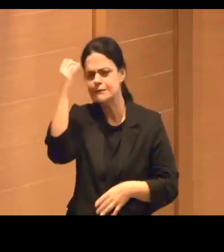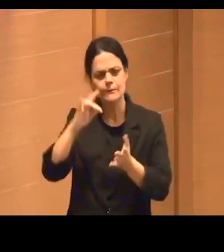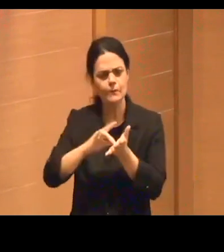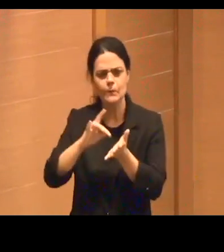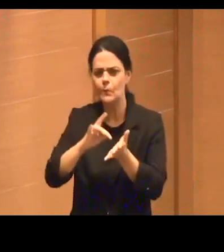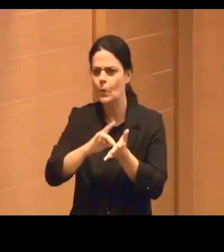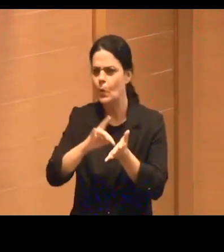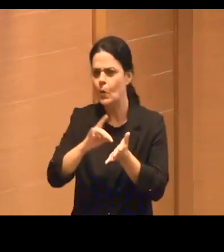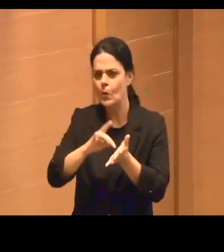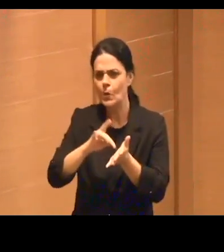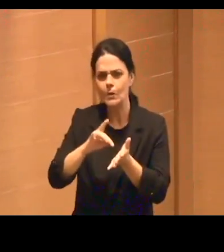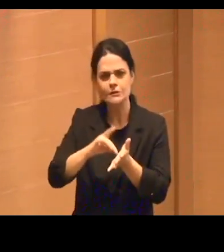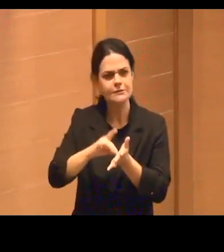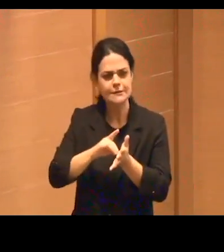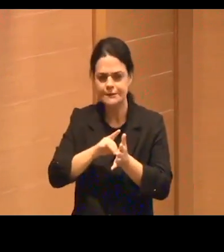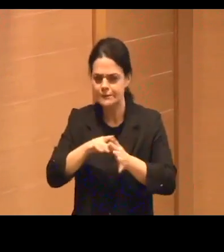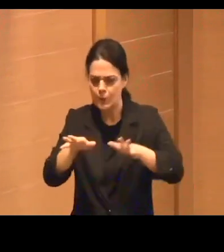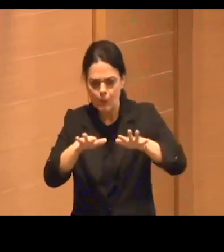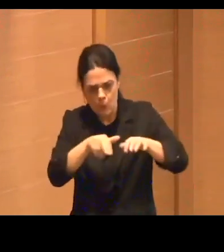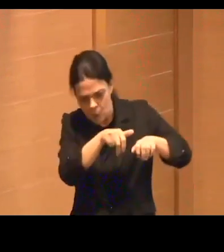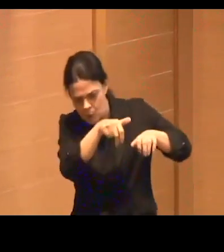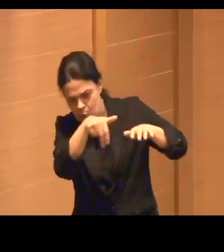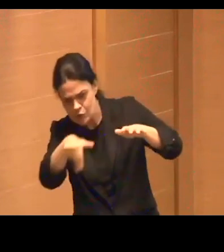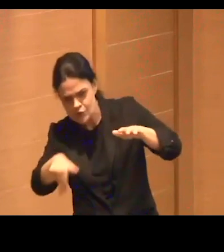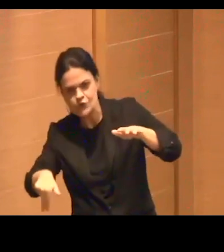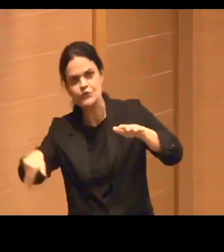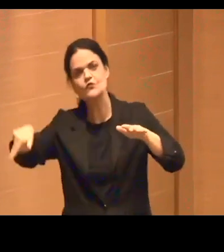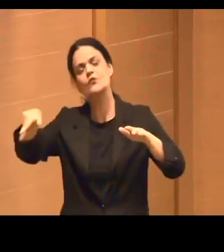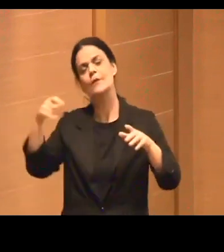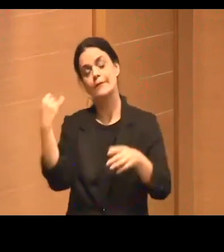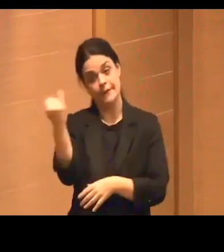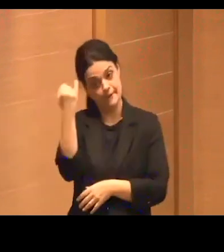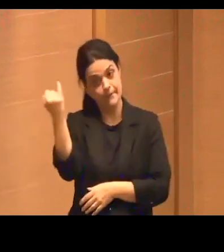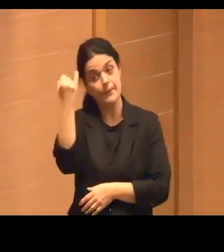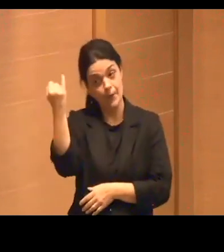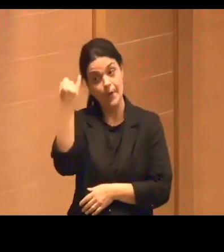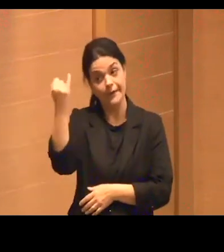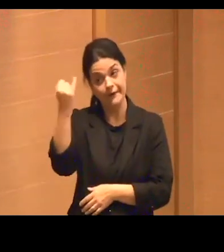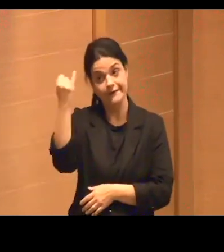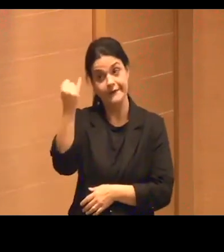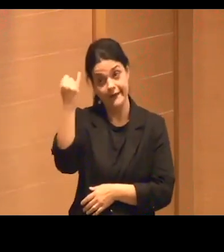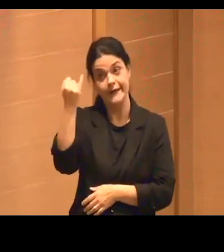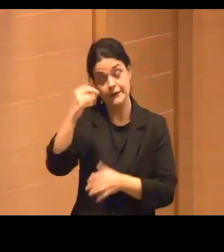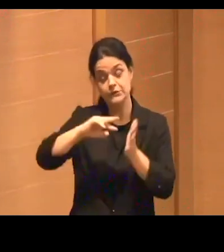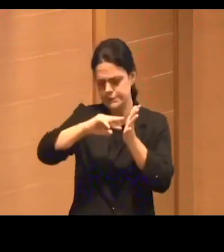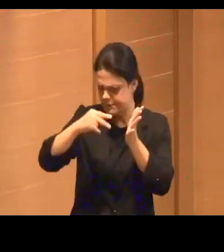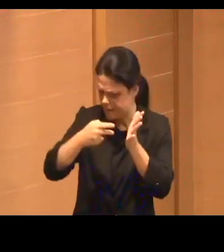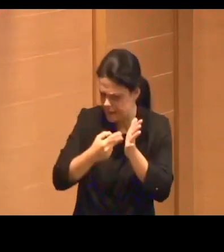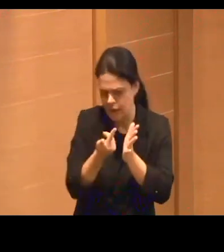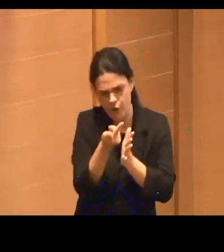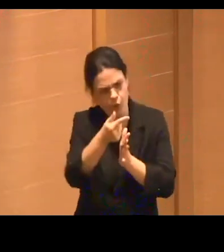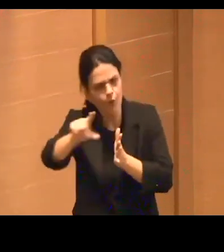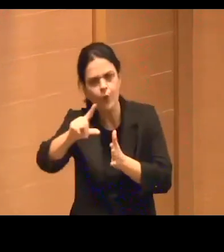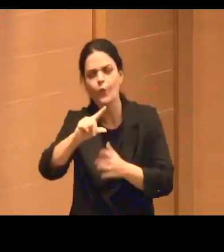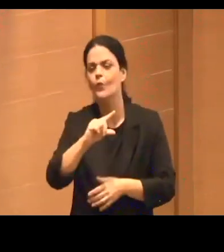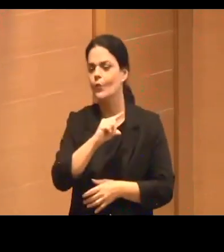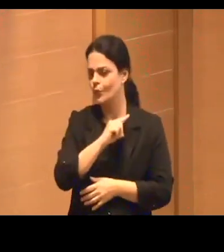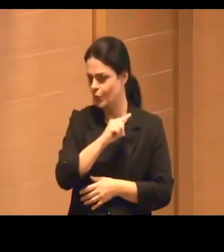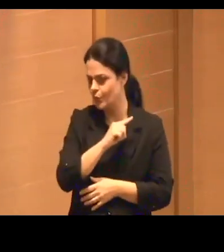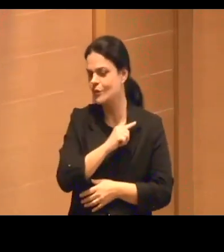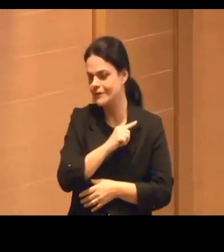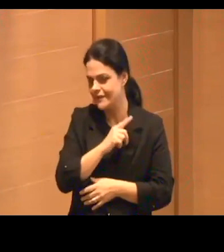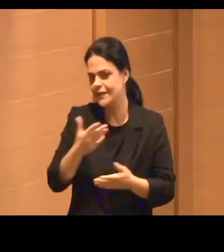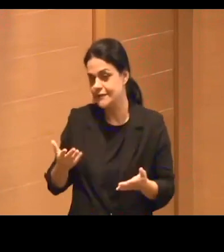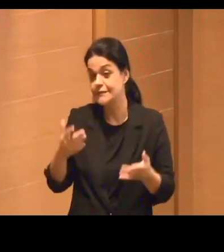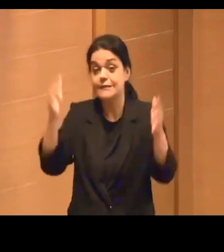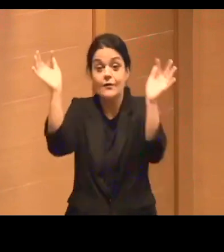movimento de descer do castelo, eu acho que tem também uma outra simbologia, e fico